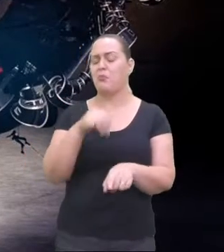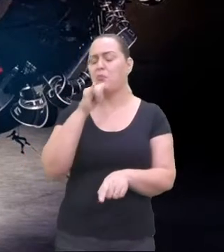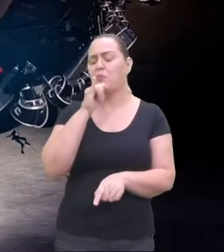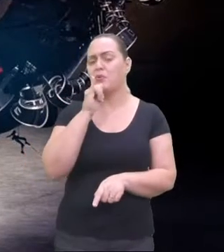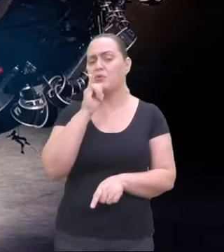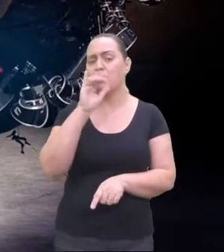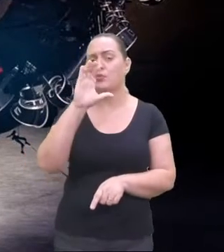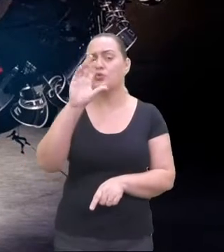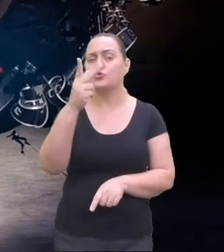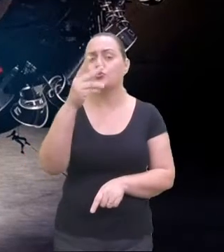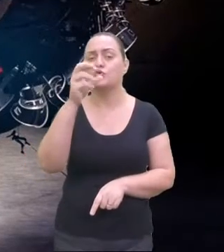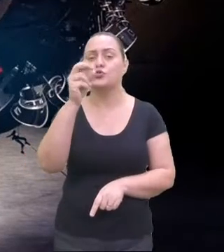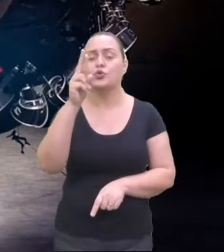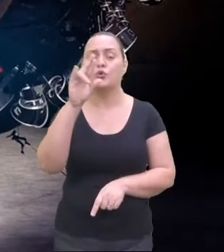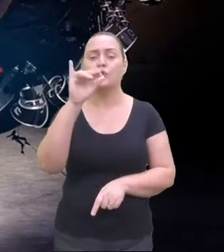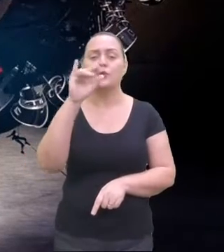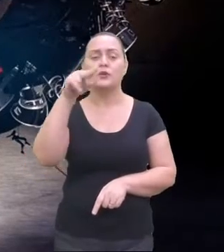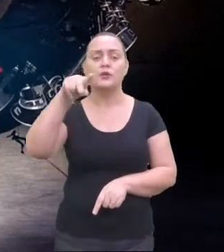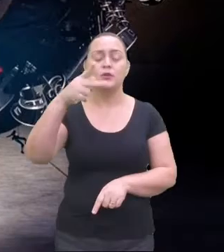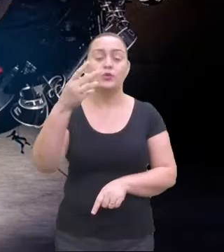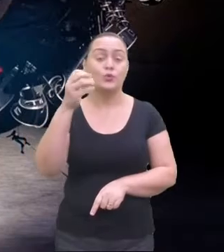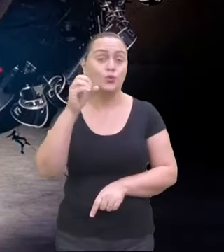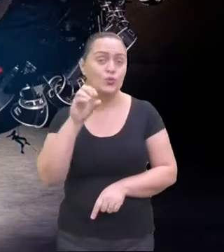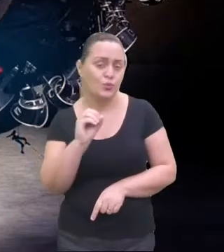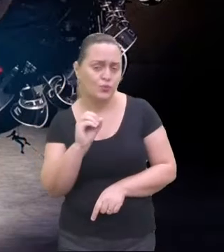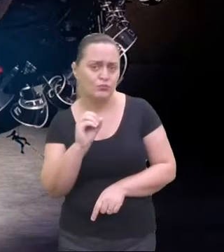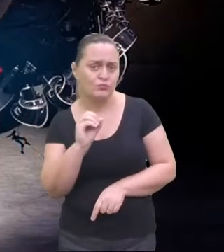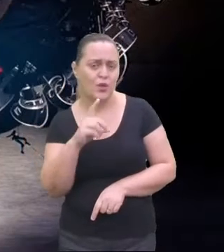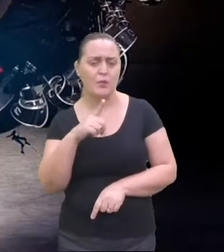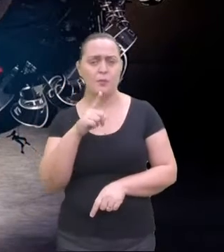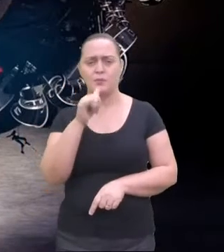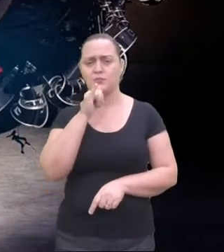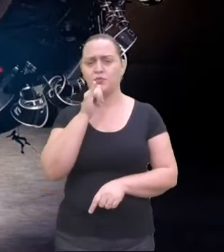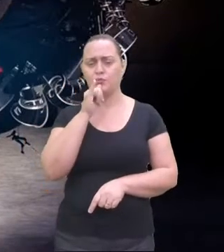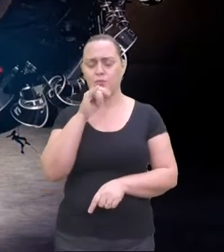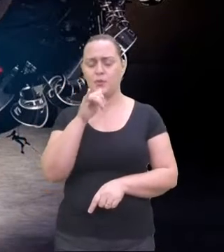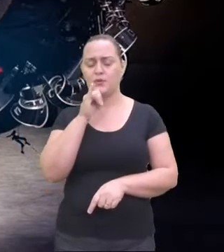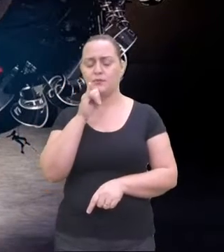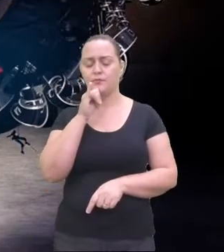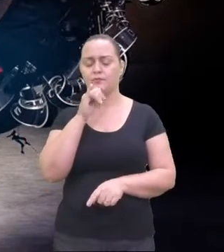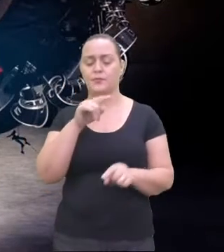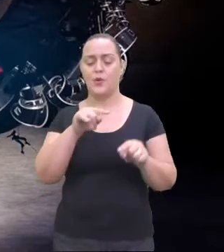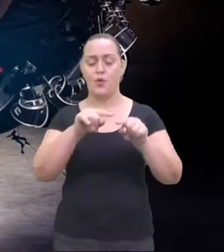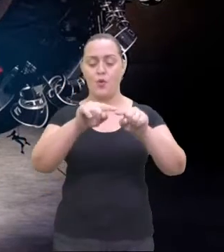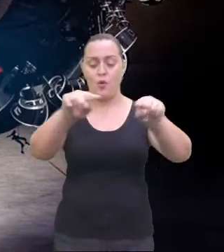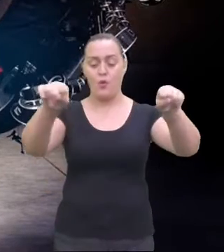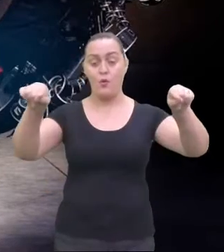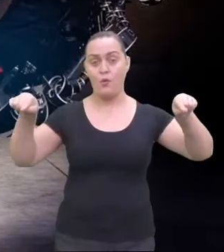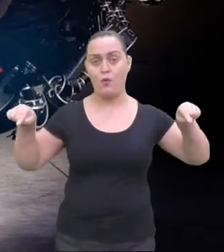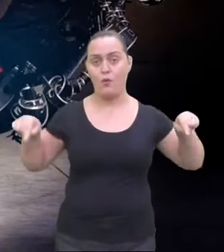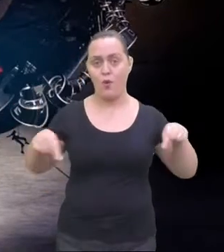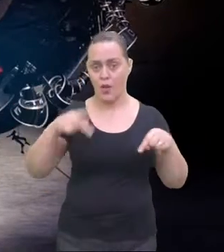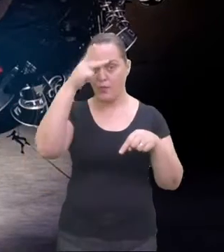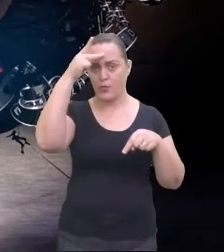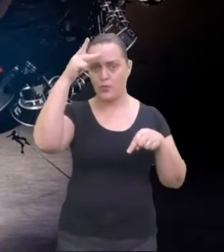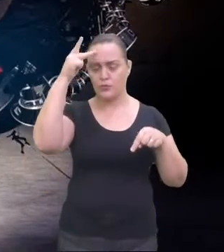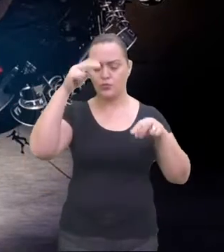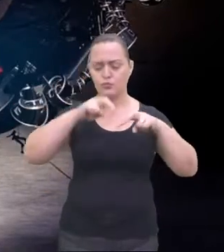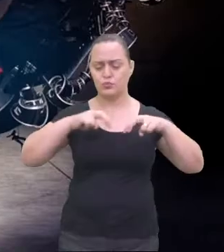chorinho, geralmente, era executado em roda, chamada rodas de choro. Rodas de